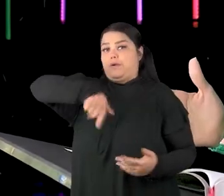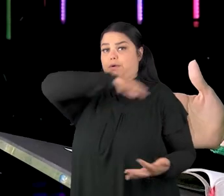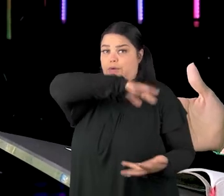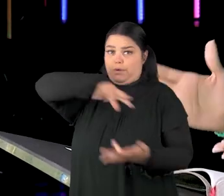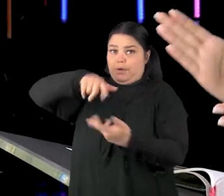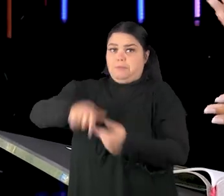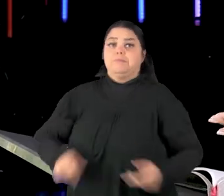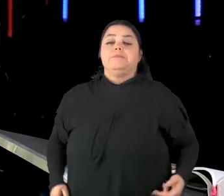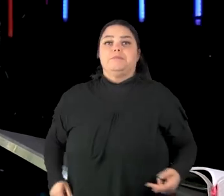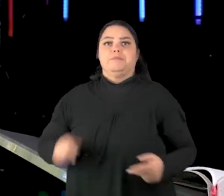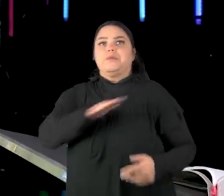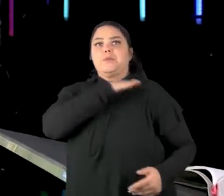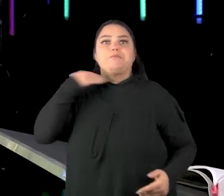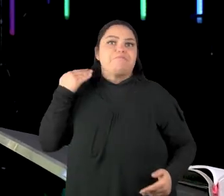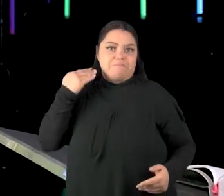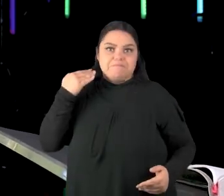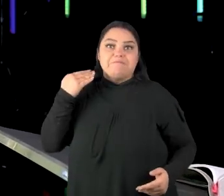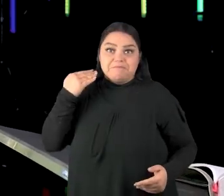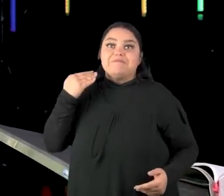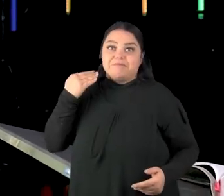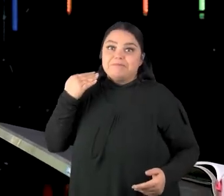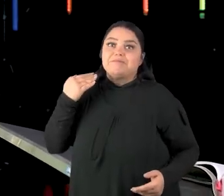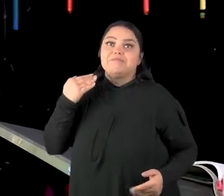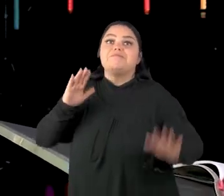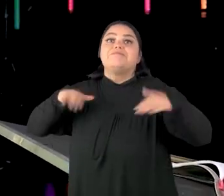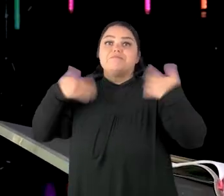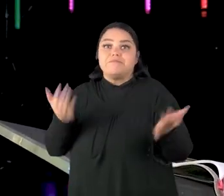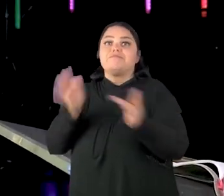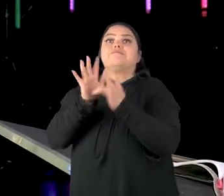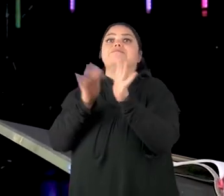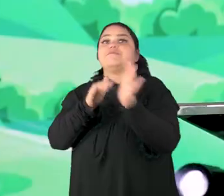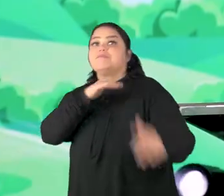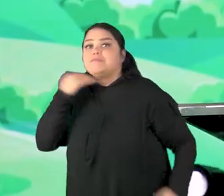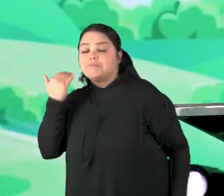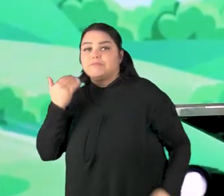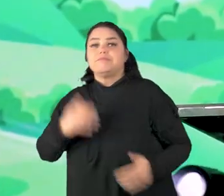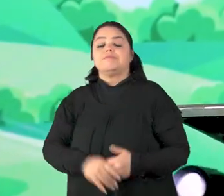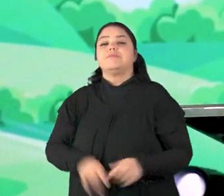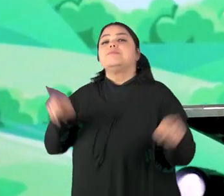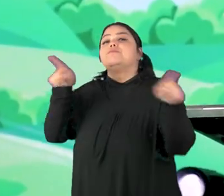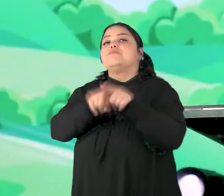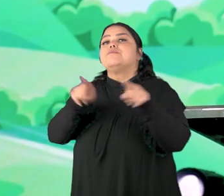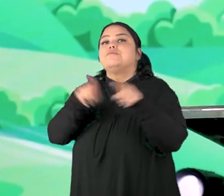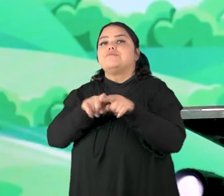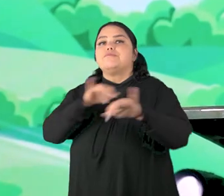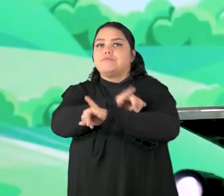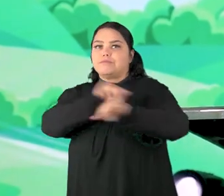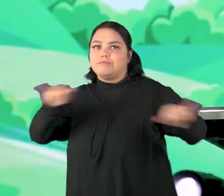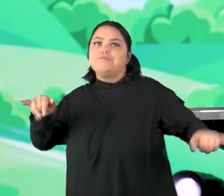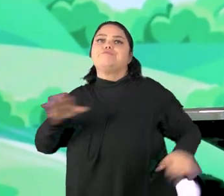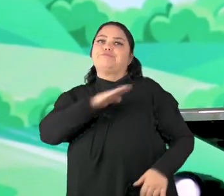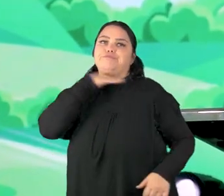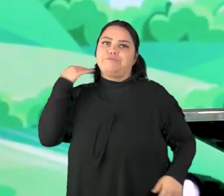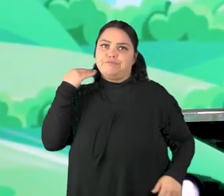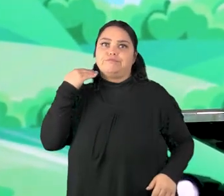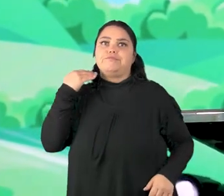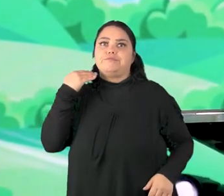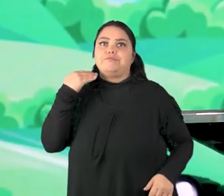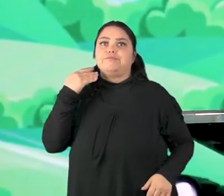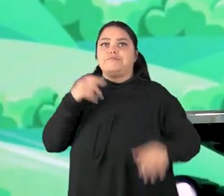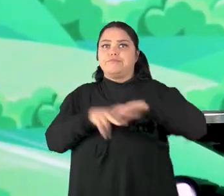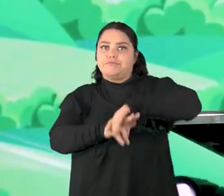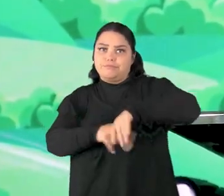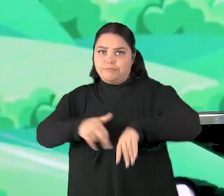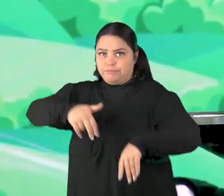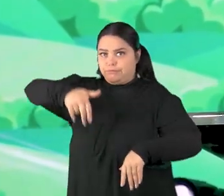na Terra e ele morreu. Quando Jesus morreu, ele também avisou que ele morreria e que ele